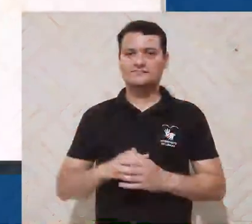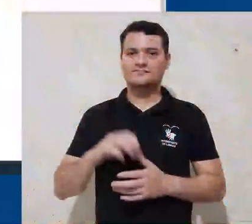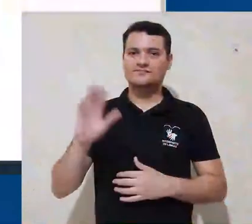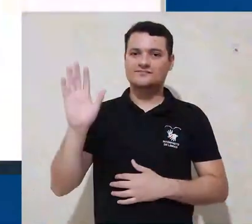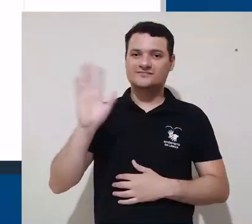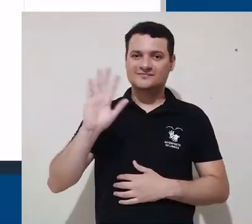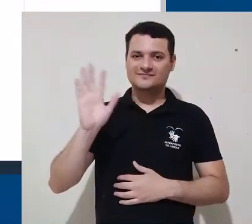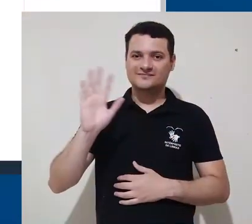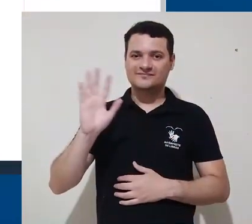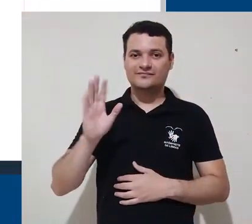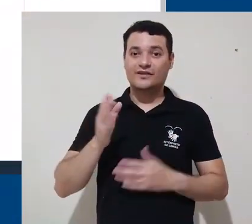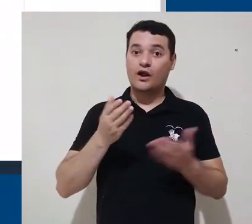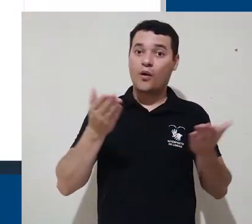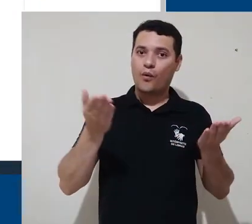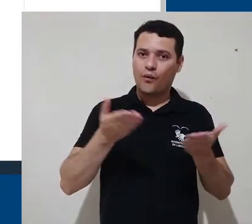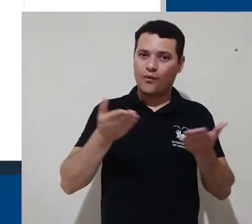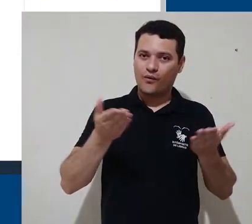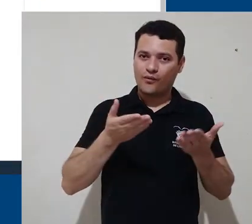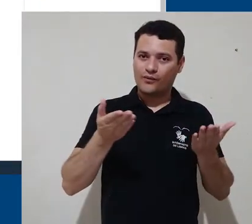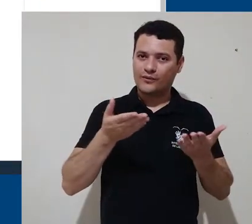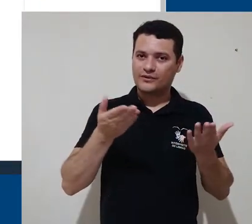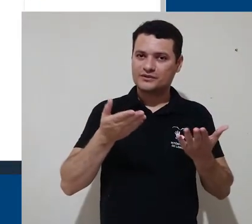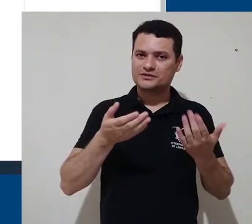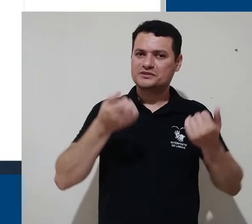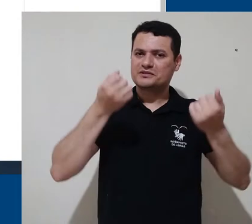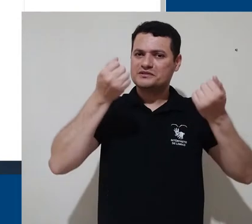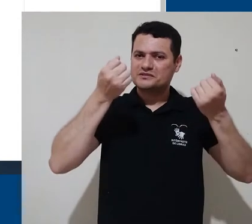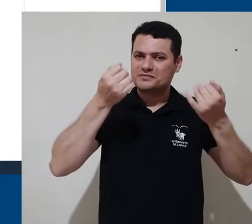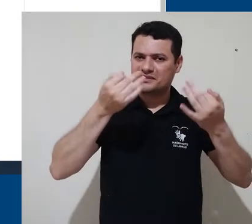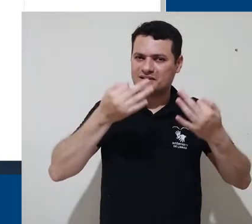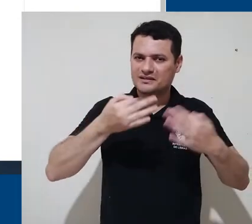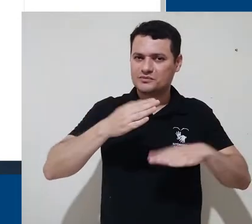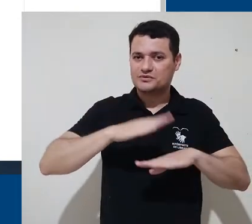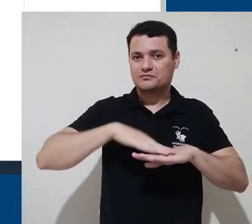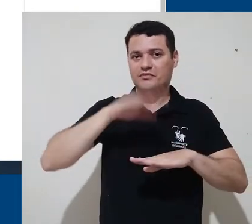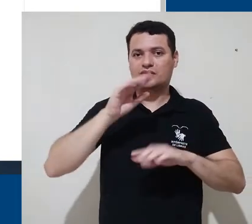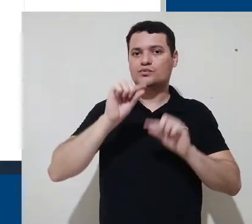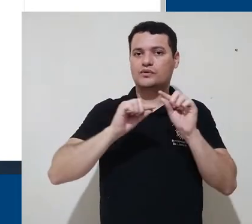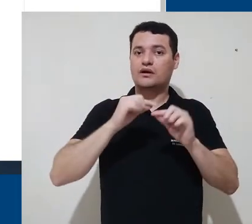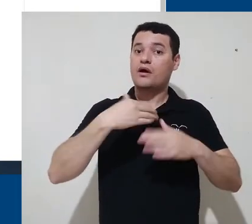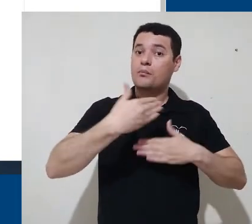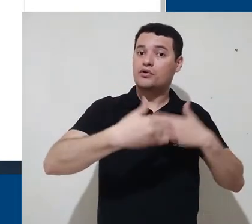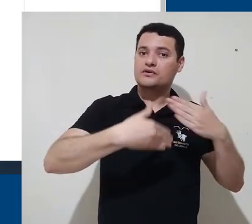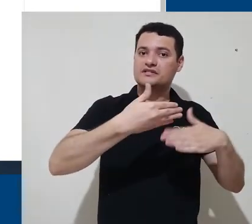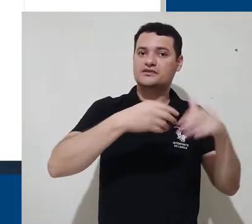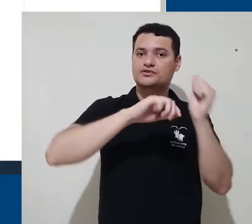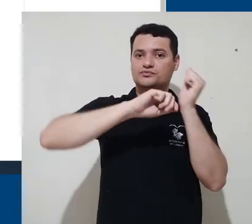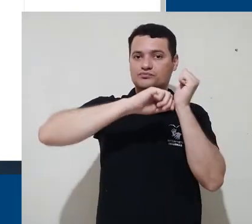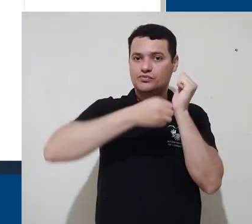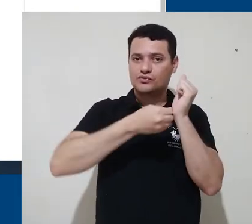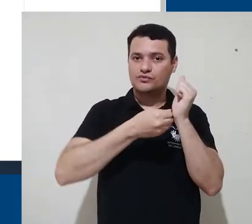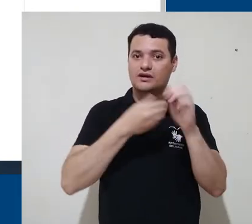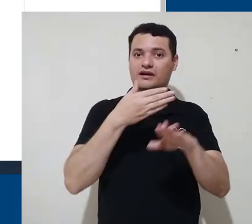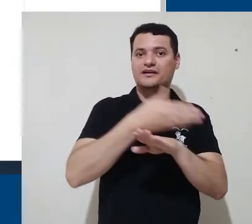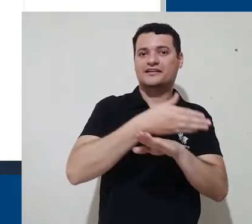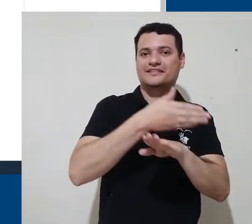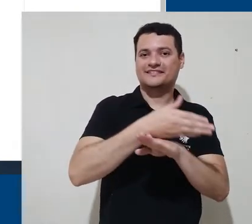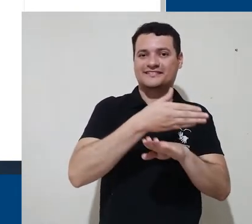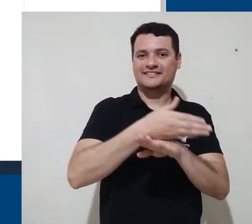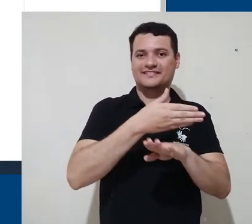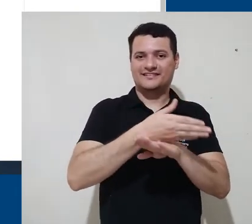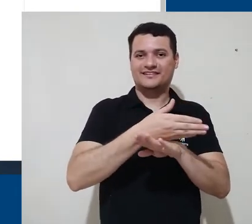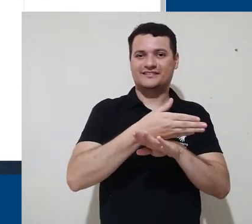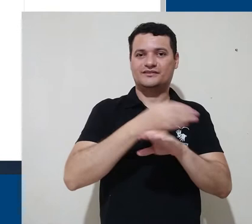Olá! Hoje daremos mais informações sobre o processo de login em uma plataforma Moodle,